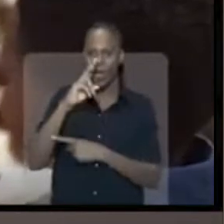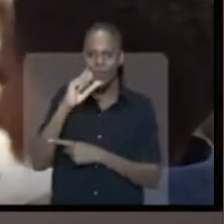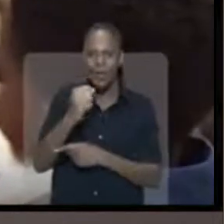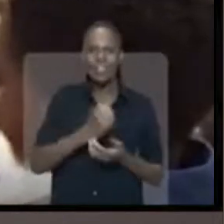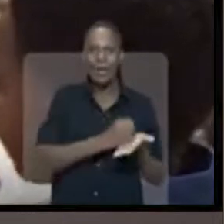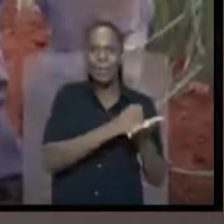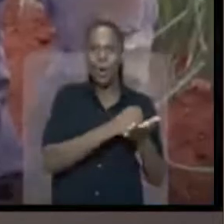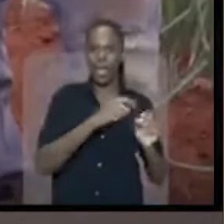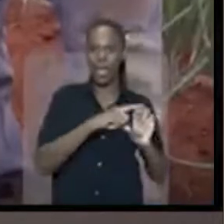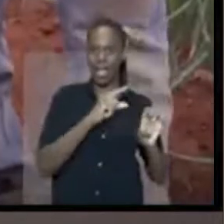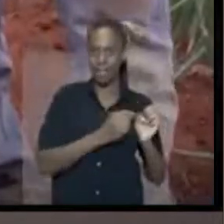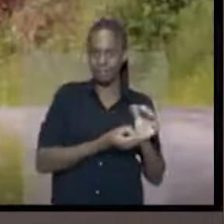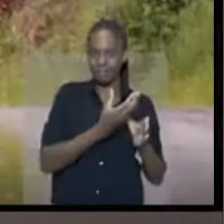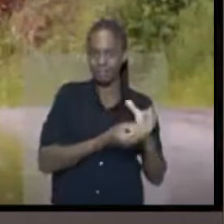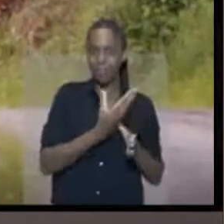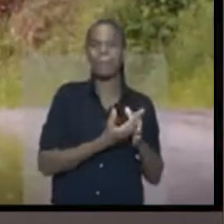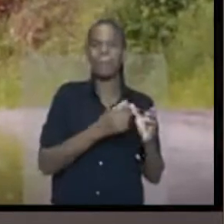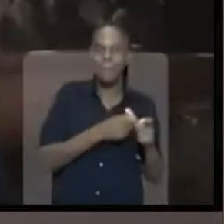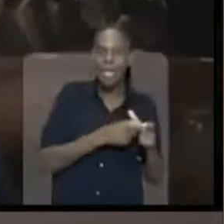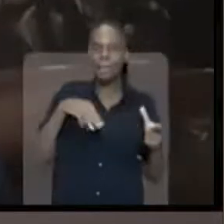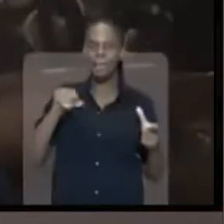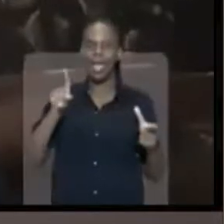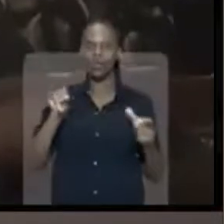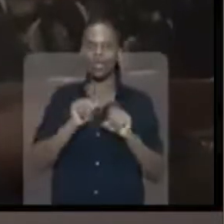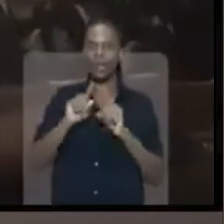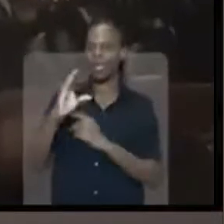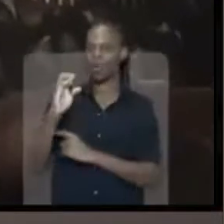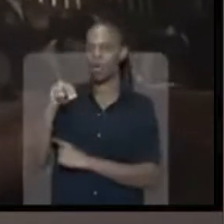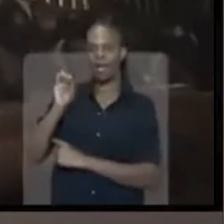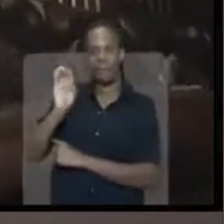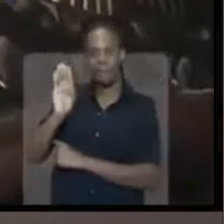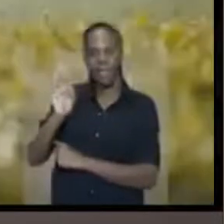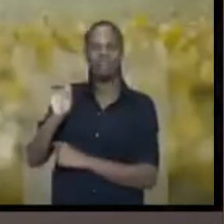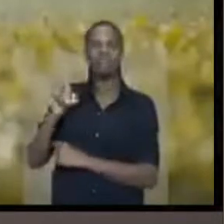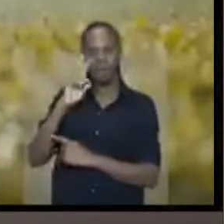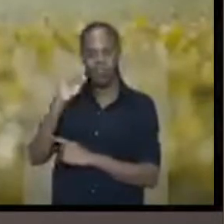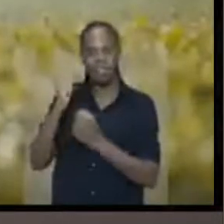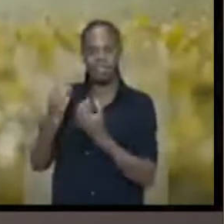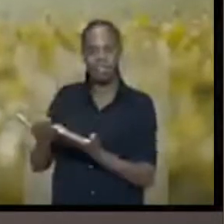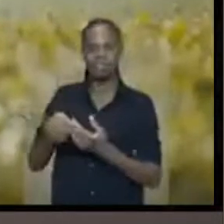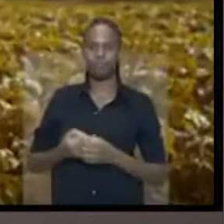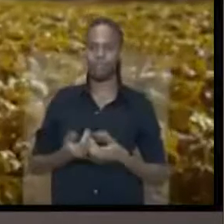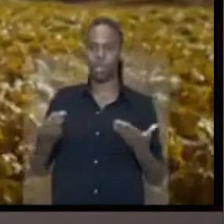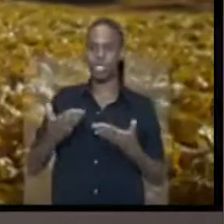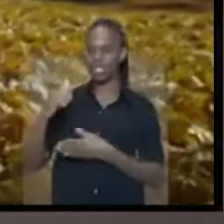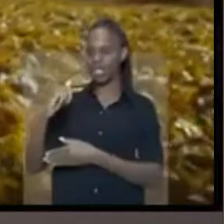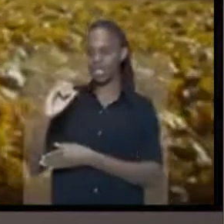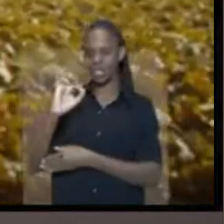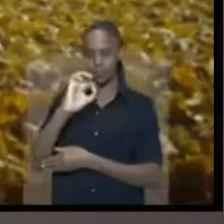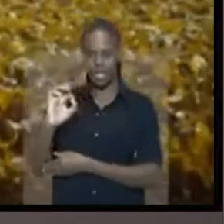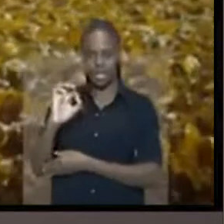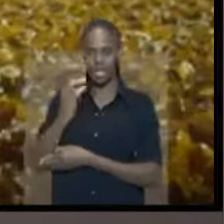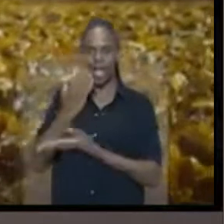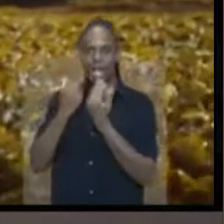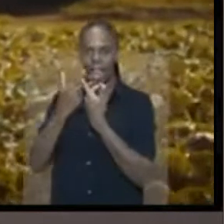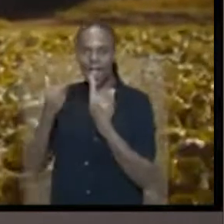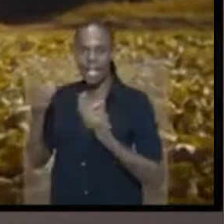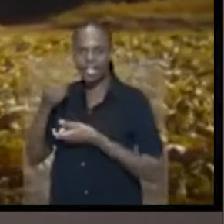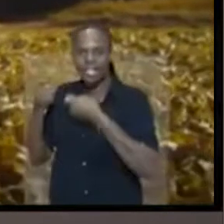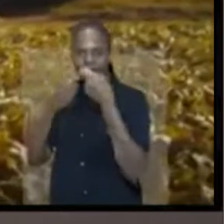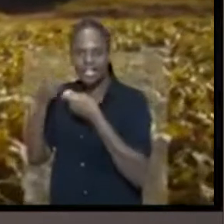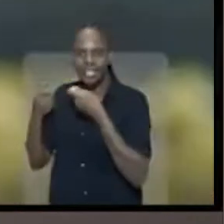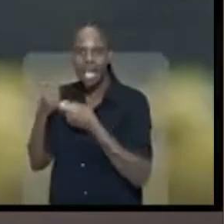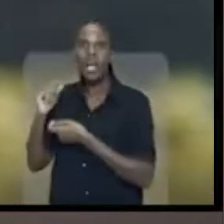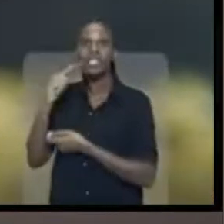Economia forte, apoio ao pequeno e médio produtor e fortalecimento da Conab. Hoje, 70% do que é